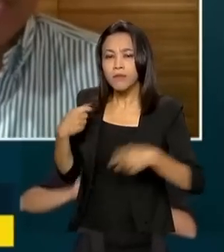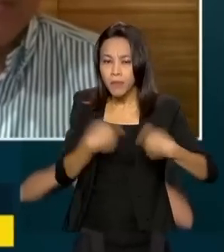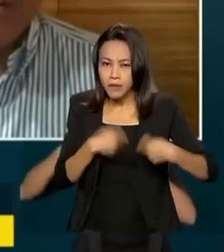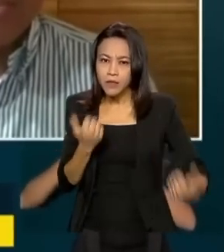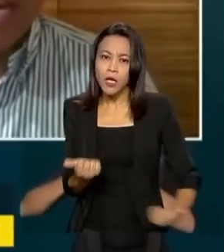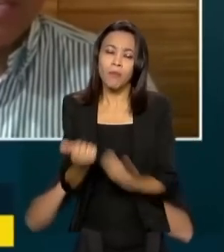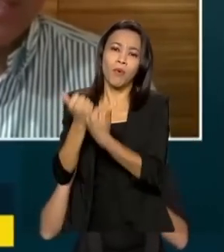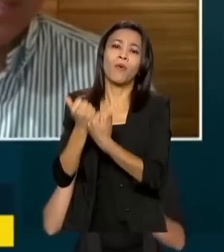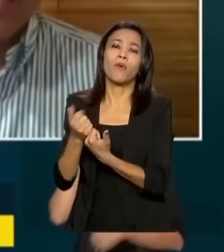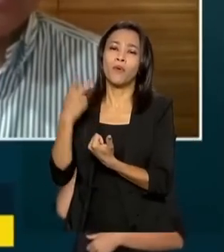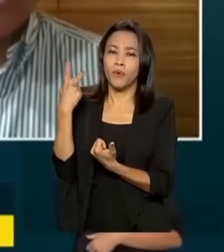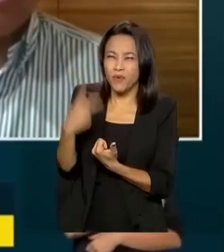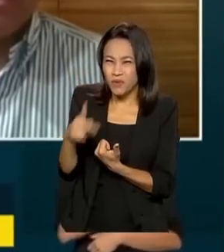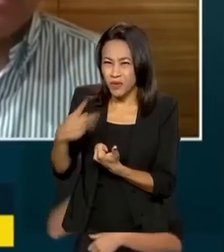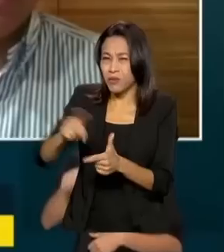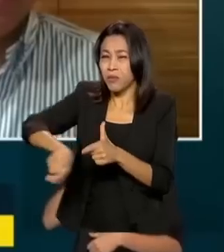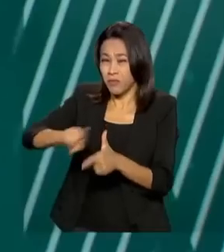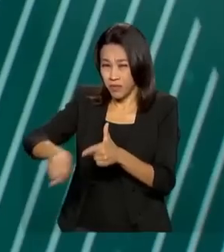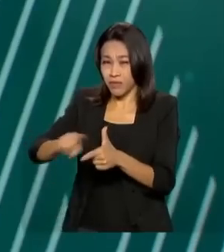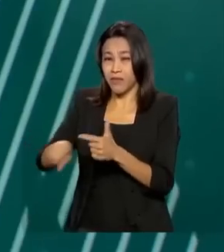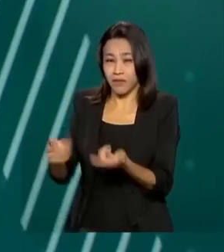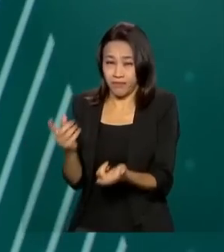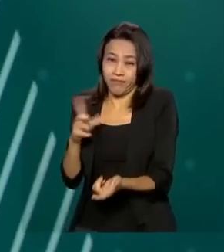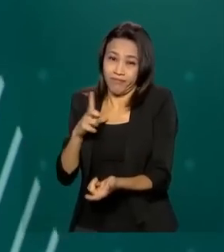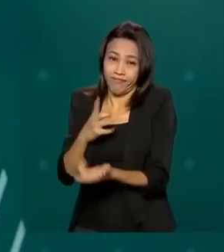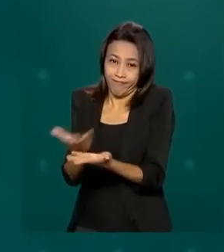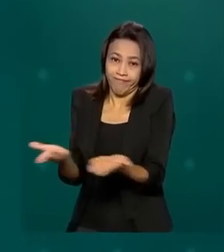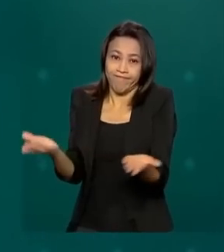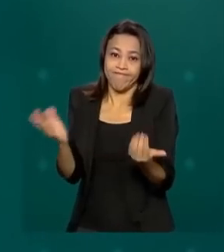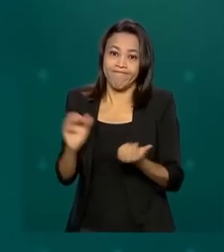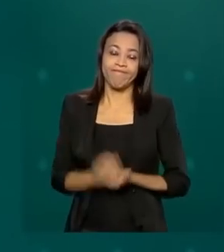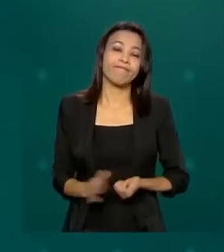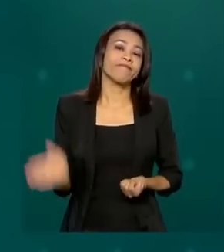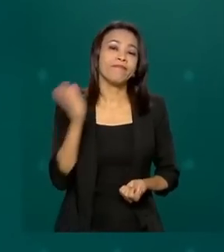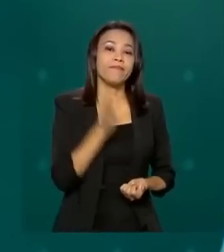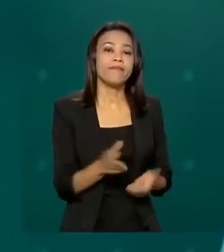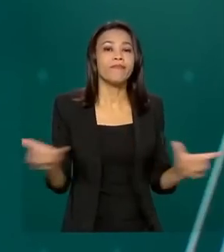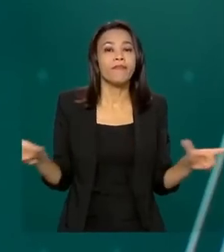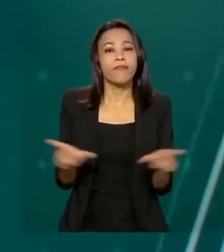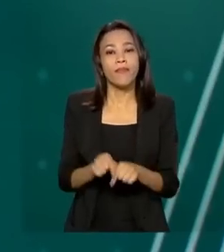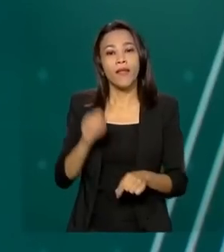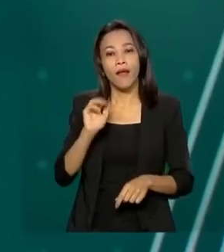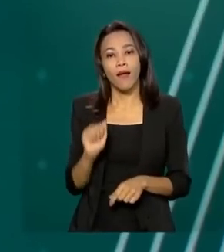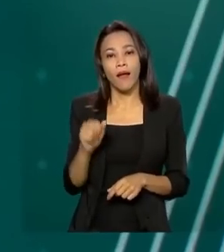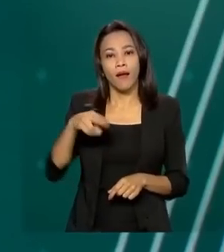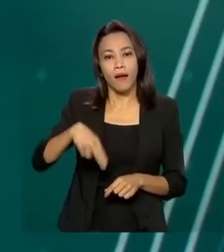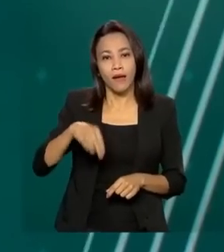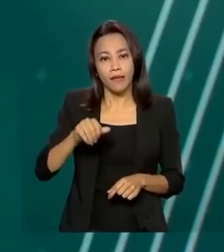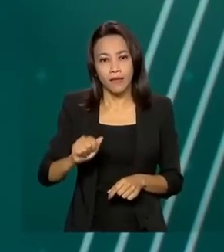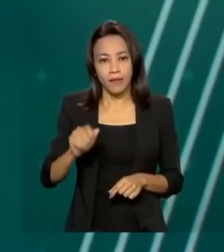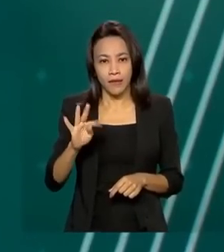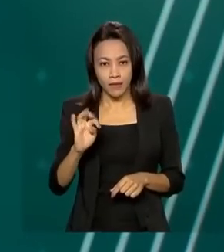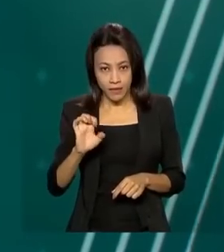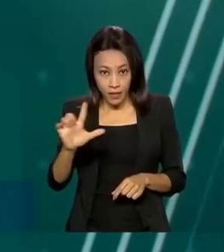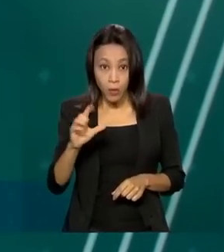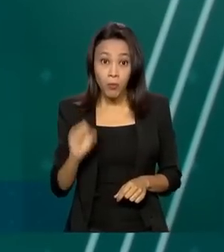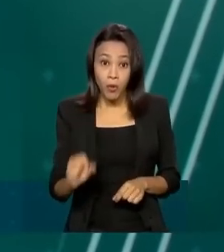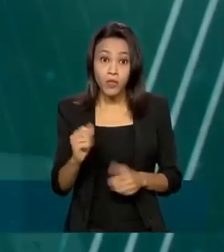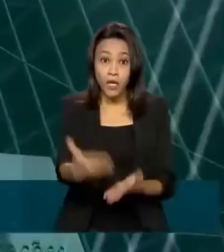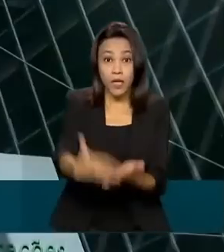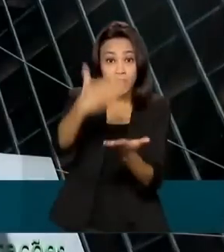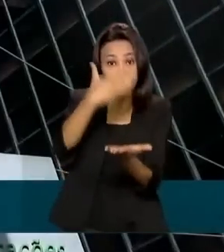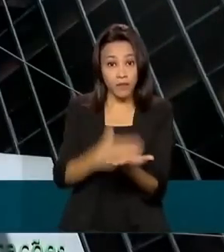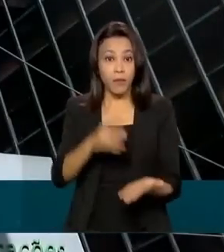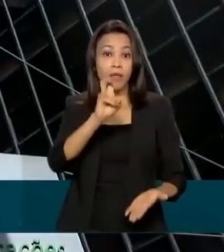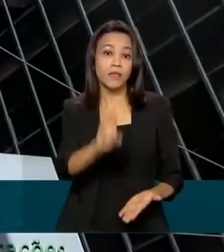das dificuldades que eles se encontram. A Anatel pode antecipar a chegada do 5G em